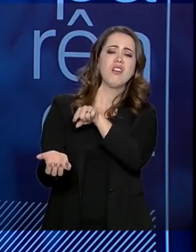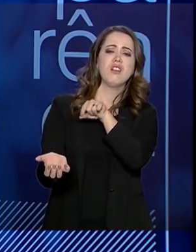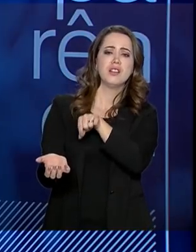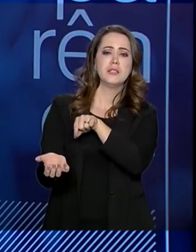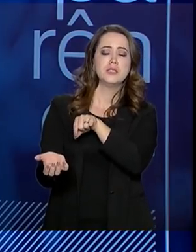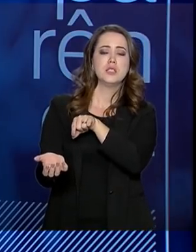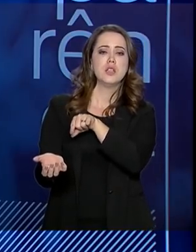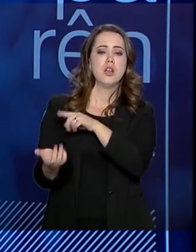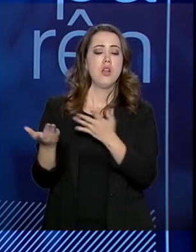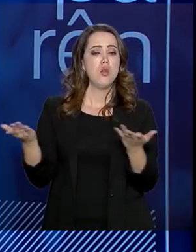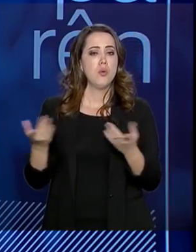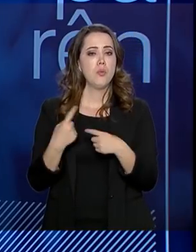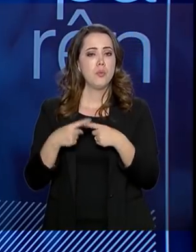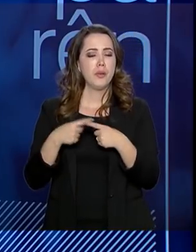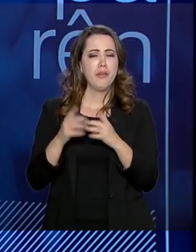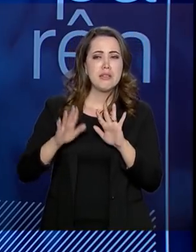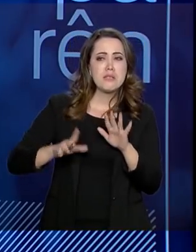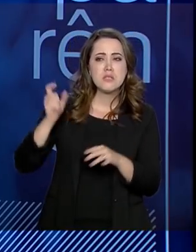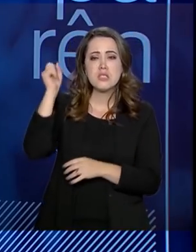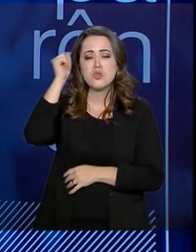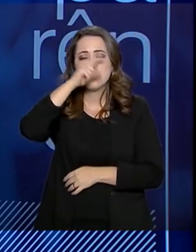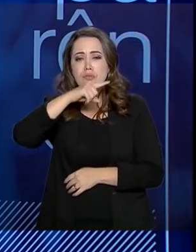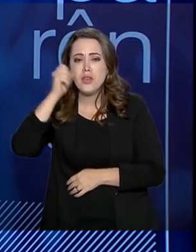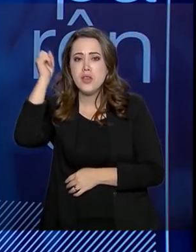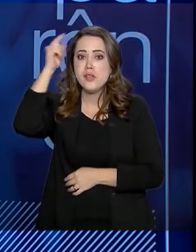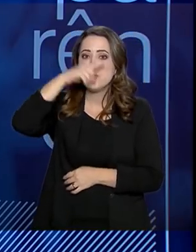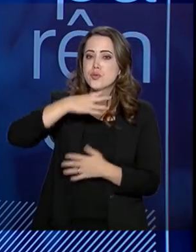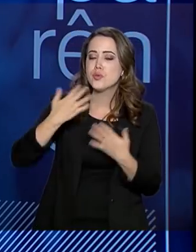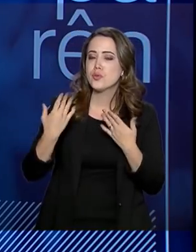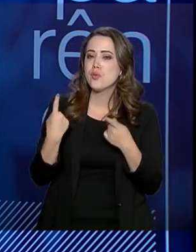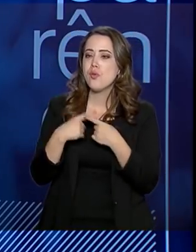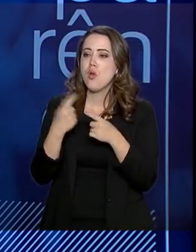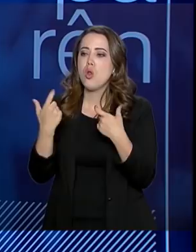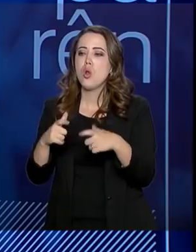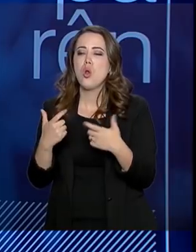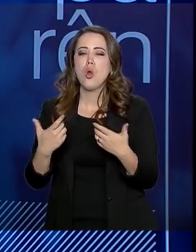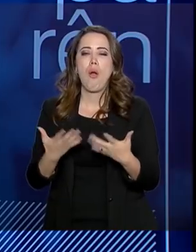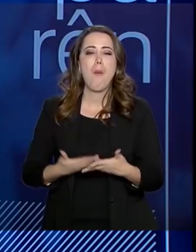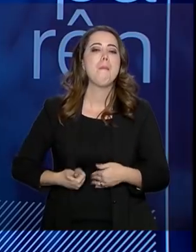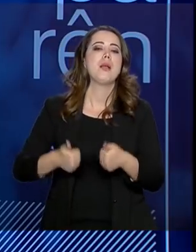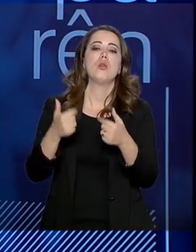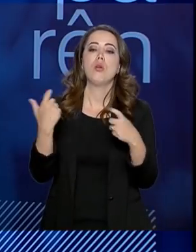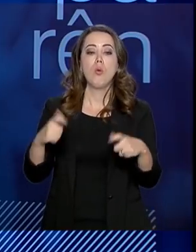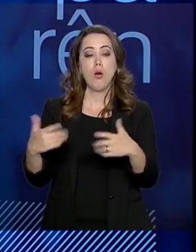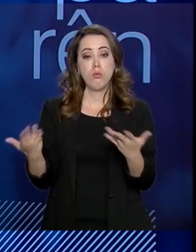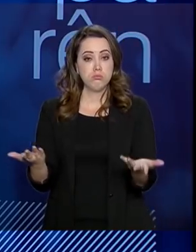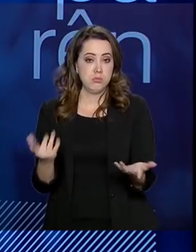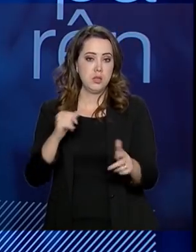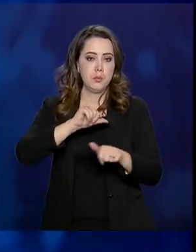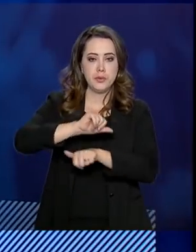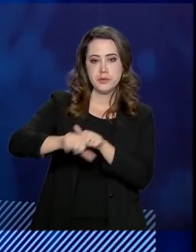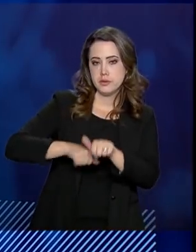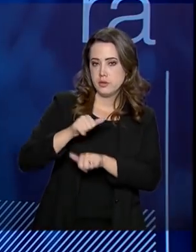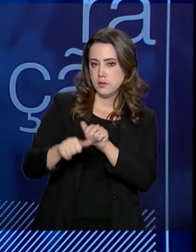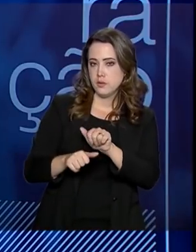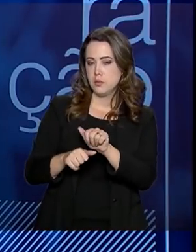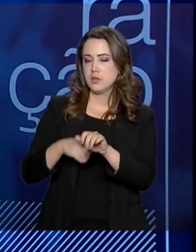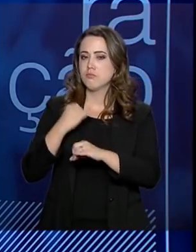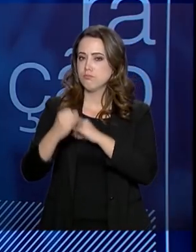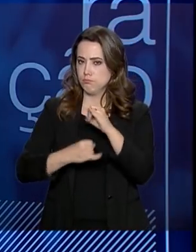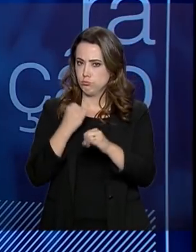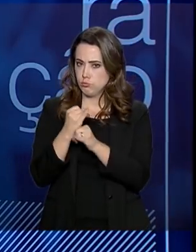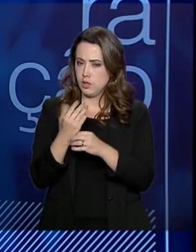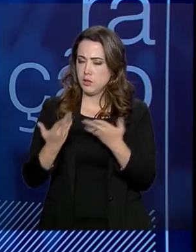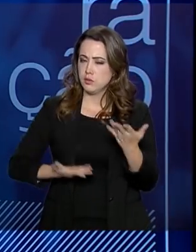ocasionando dificuldades, aonde que nós podíamos melhorar. Depois, fazemos a transformação digital desses serviços